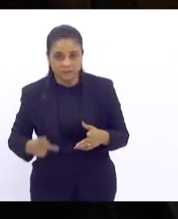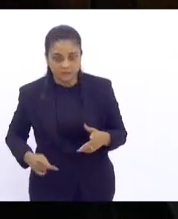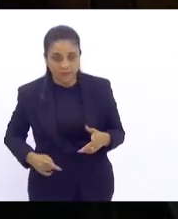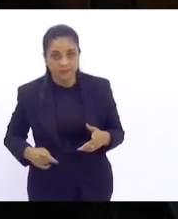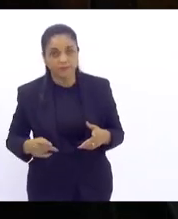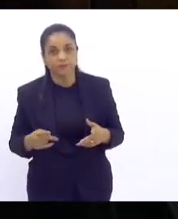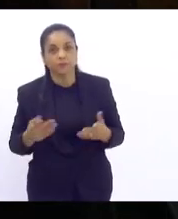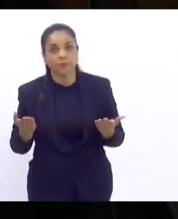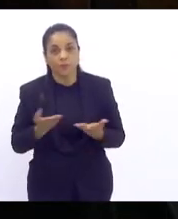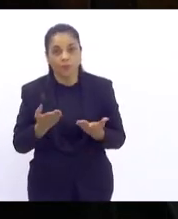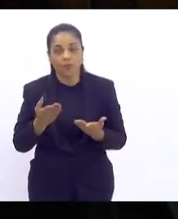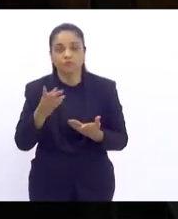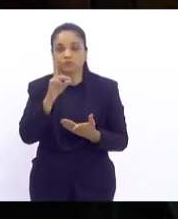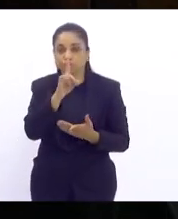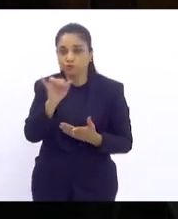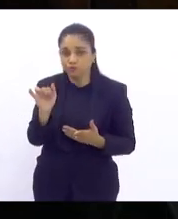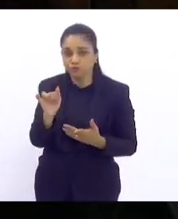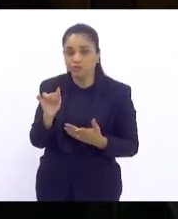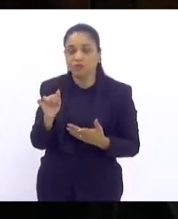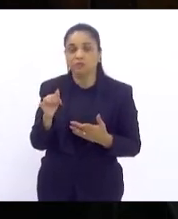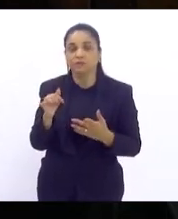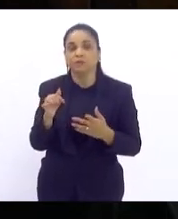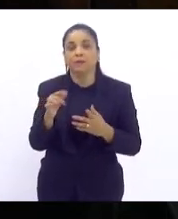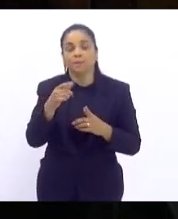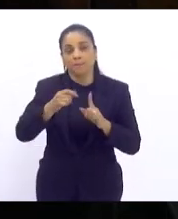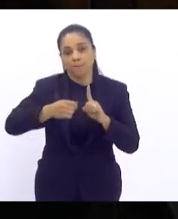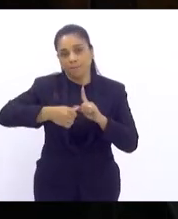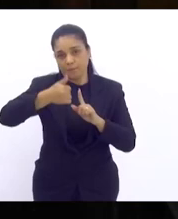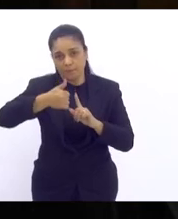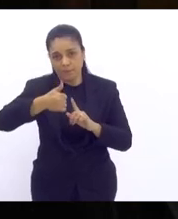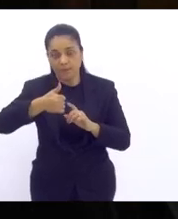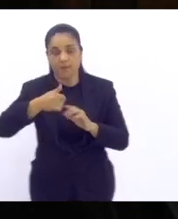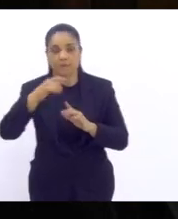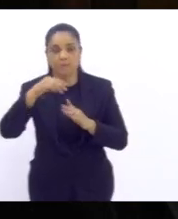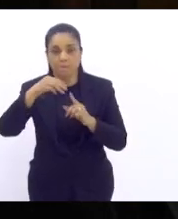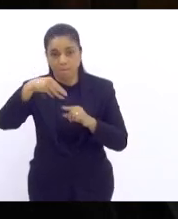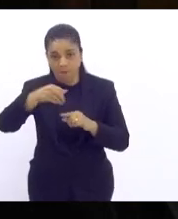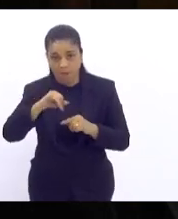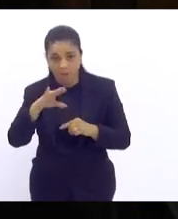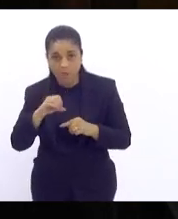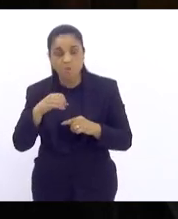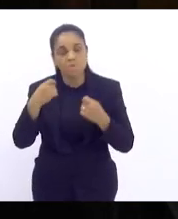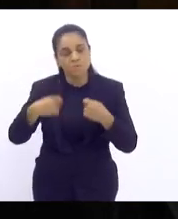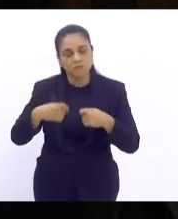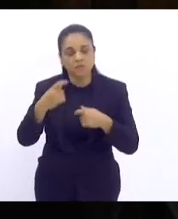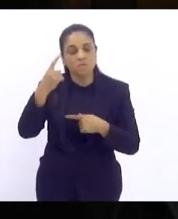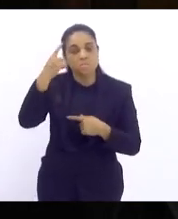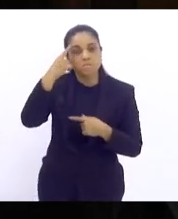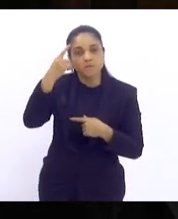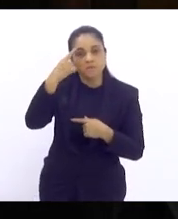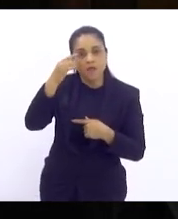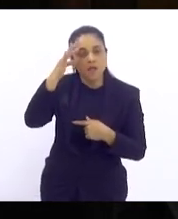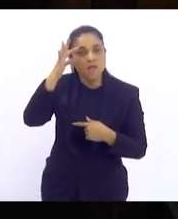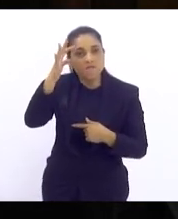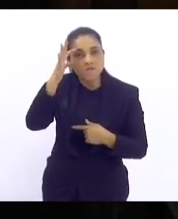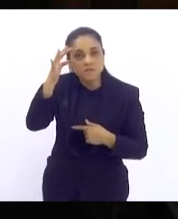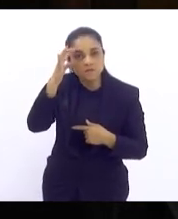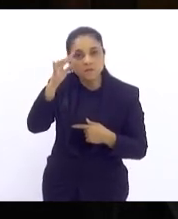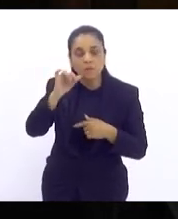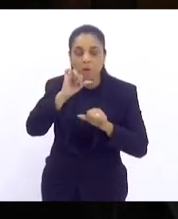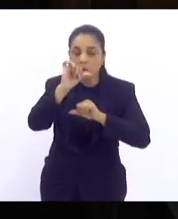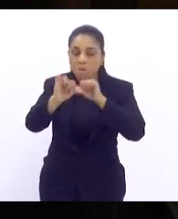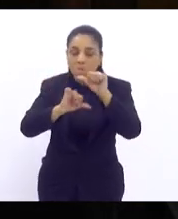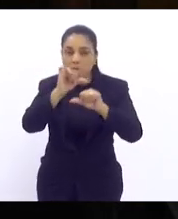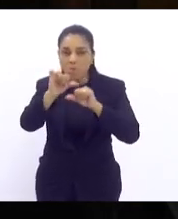o dia do trabalhador e o dia da trabalhadora deve servir de reflexões reflexões que levam a mudança desse